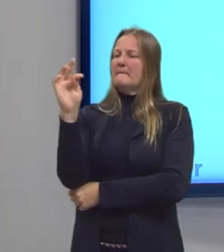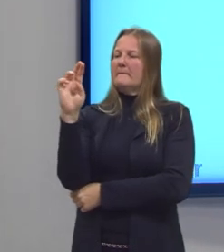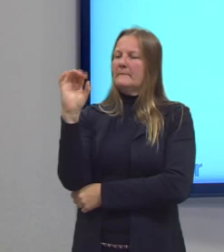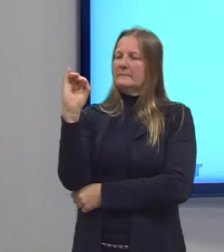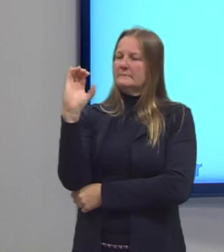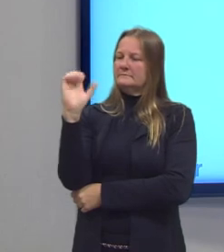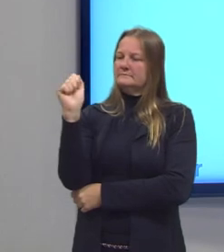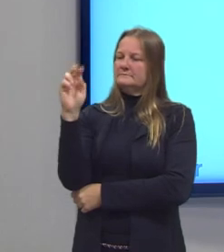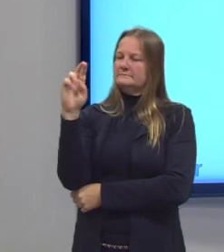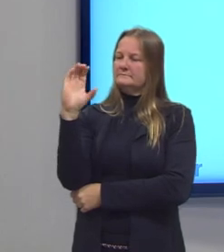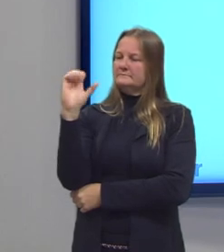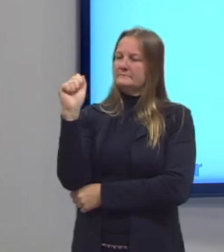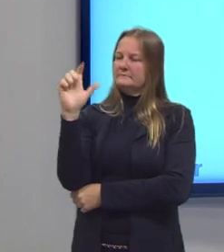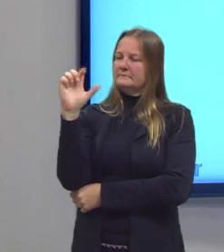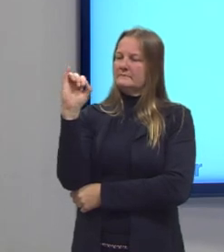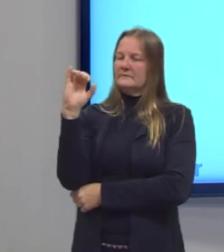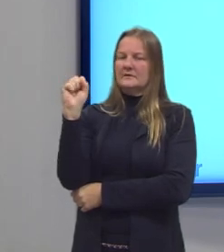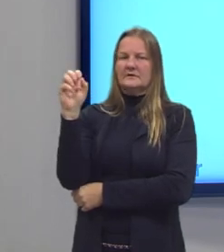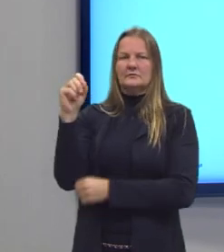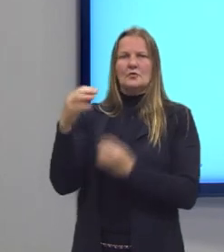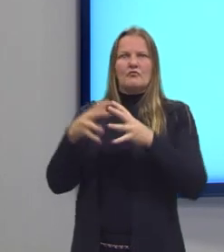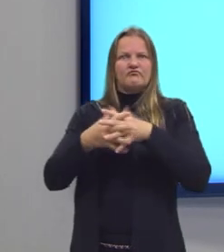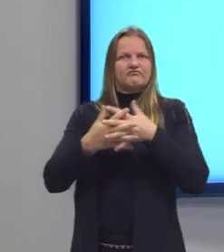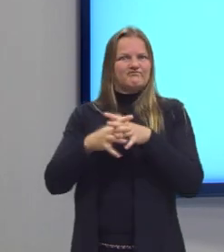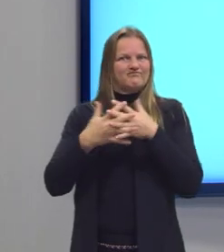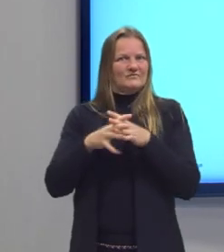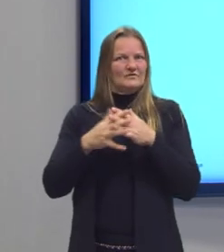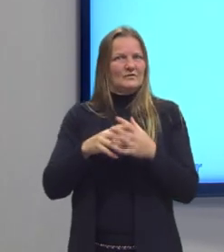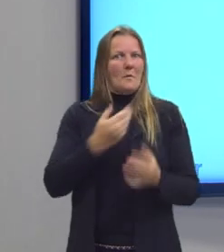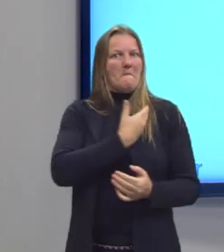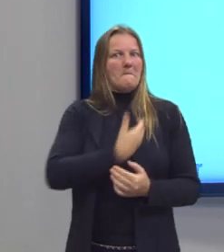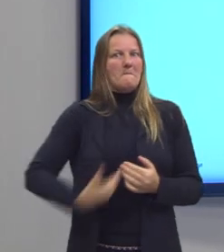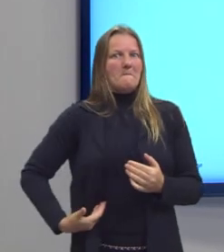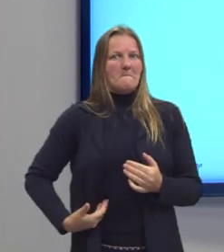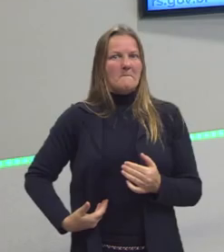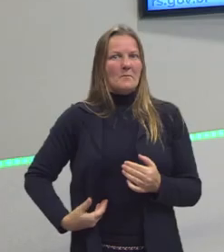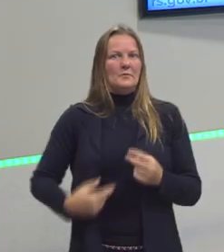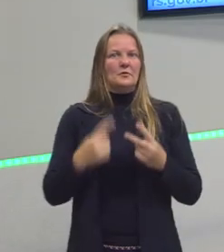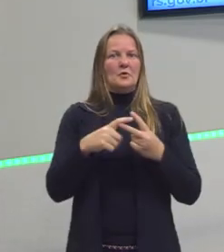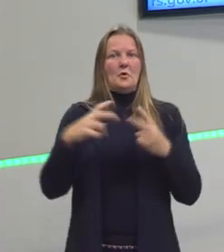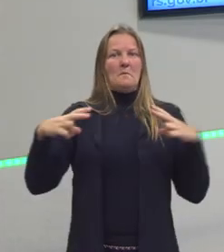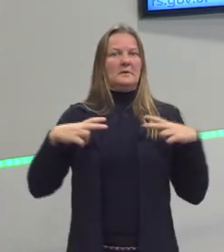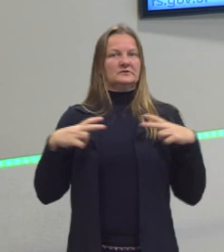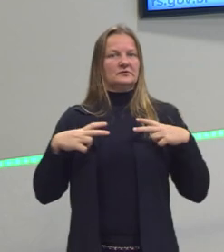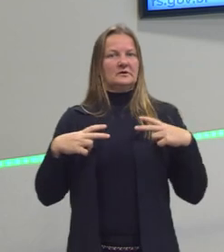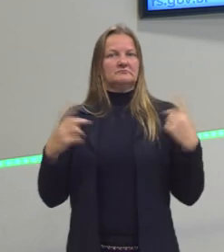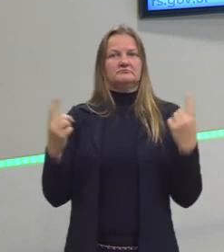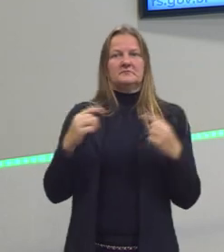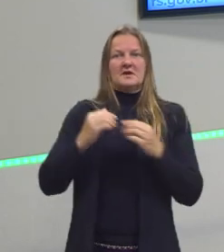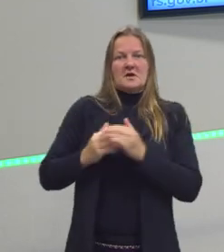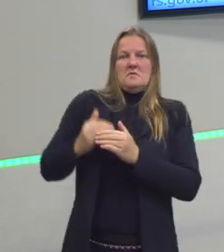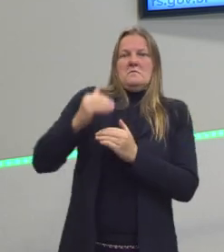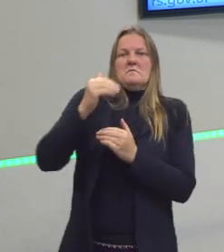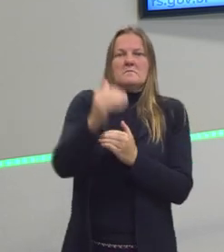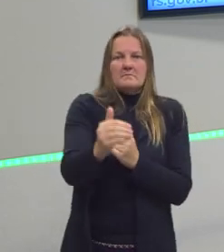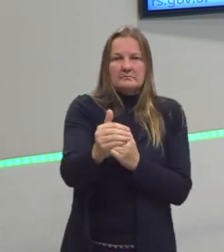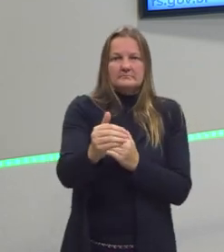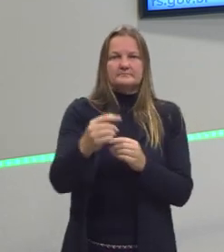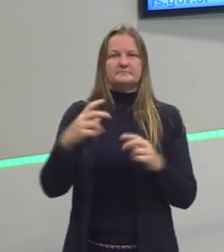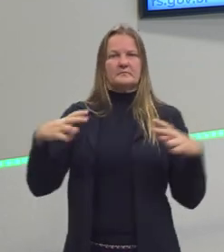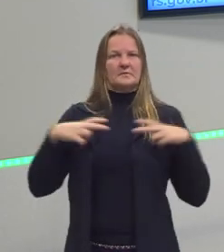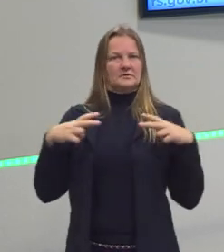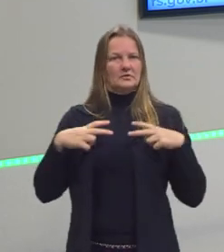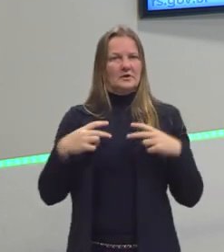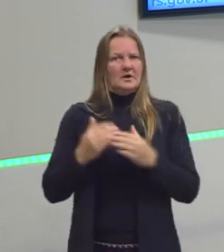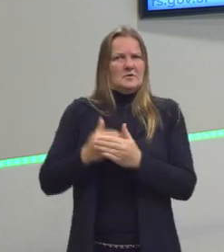confusão entre o público e o privado. Ou o privado e o público. Como ele mandava além, ou